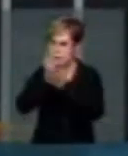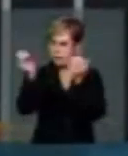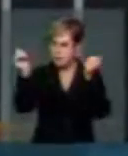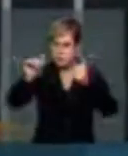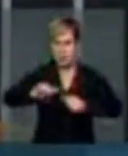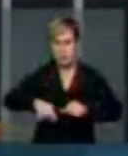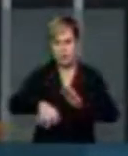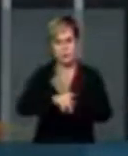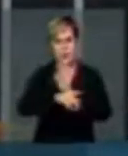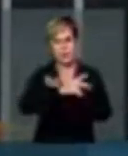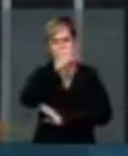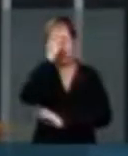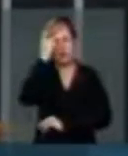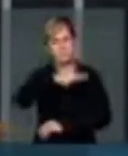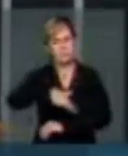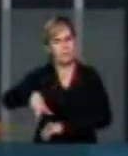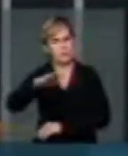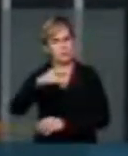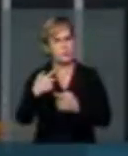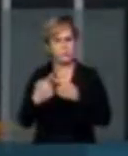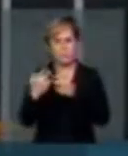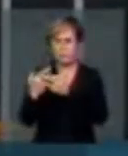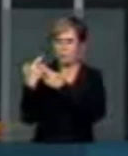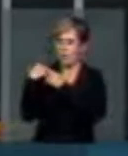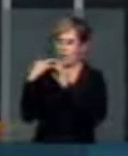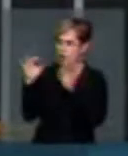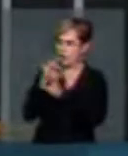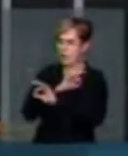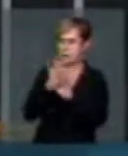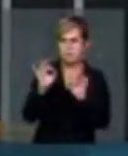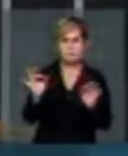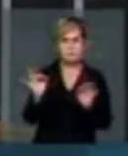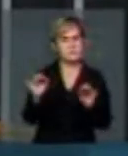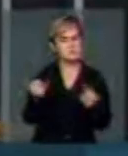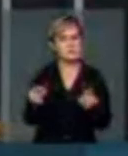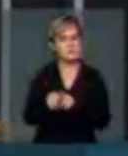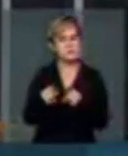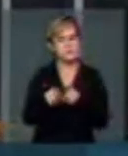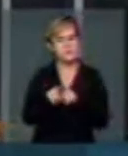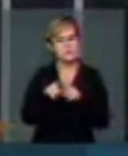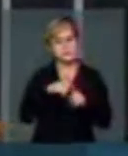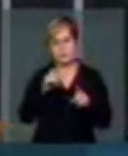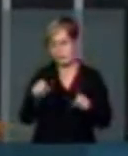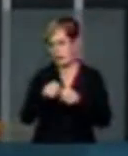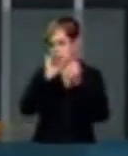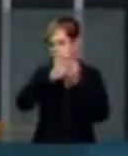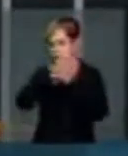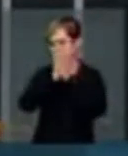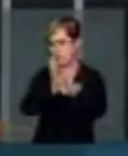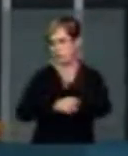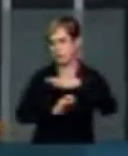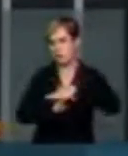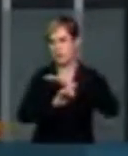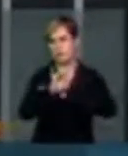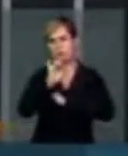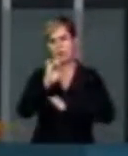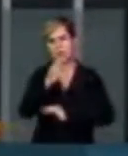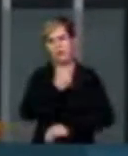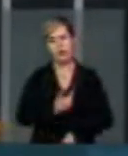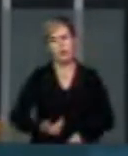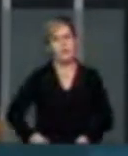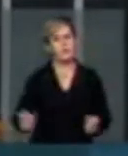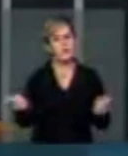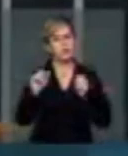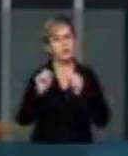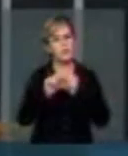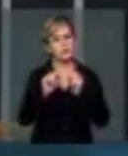de pessoas que nenhuma responsabilidade tem na falência da empresa e, por consequentemente, na quebra do Airus, somente uma atitude cabe ao governo neste